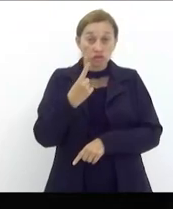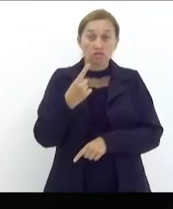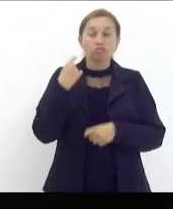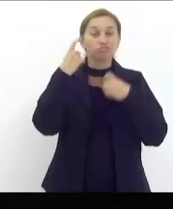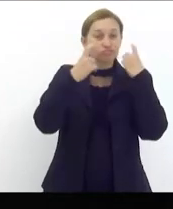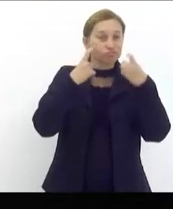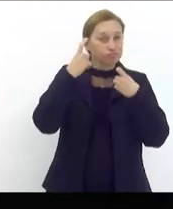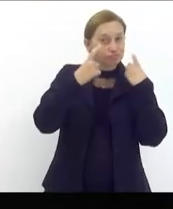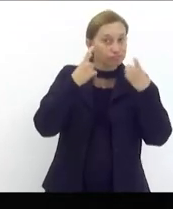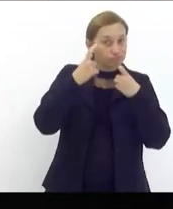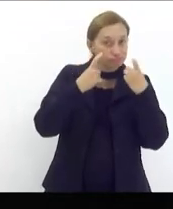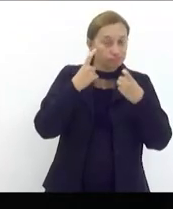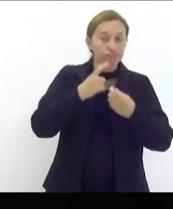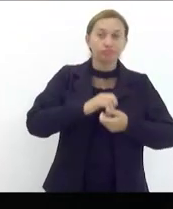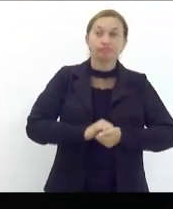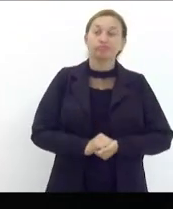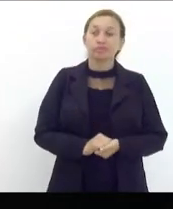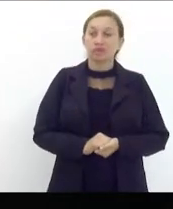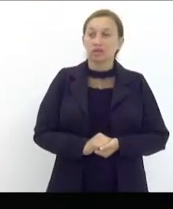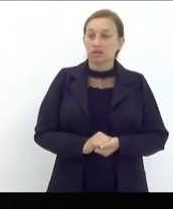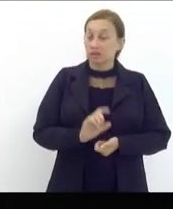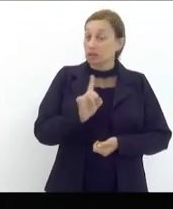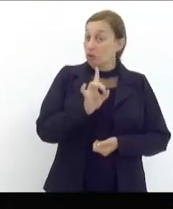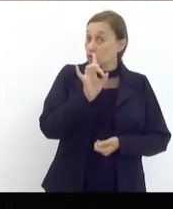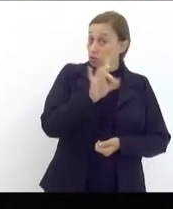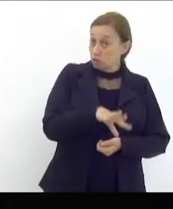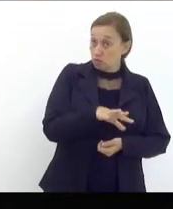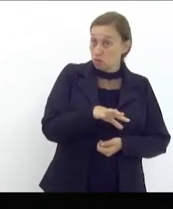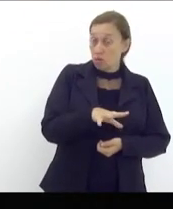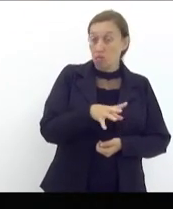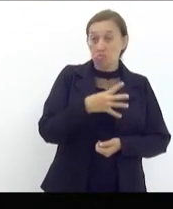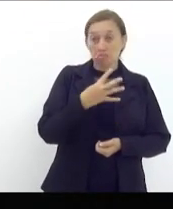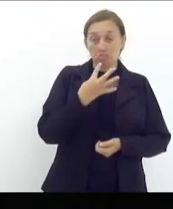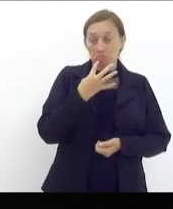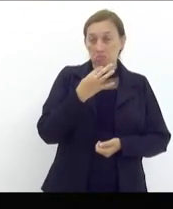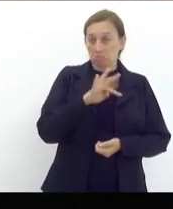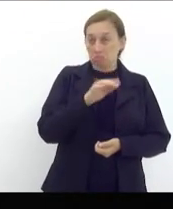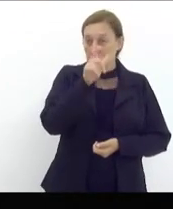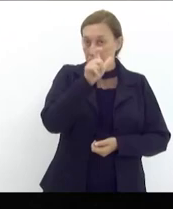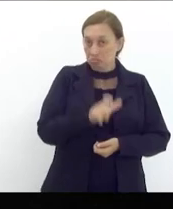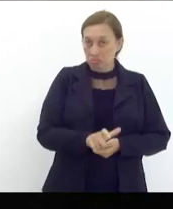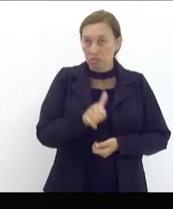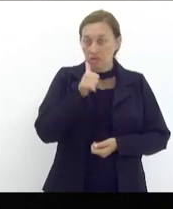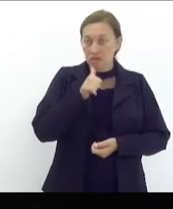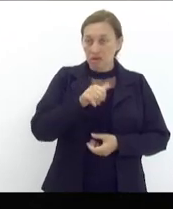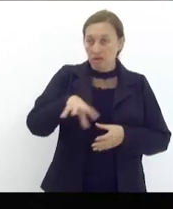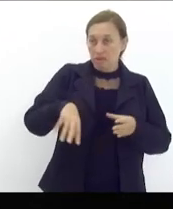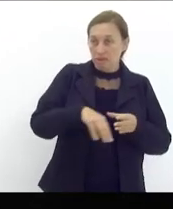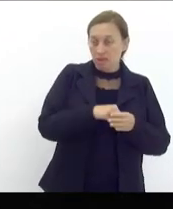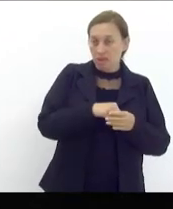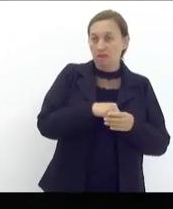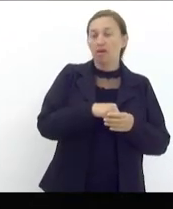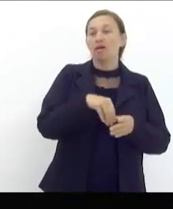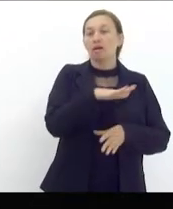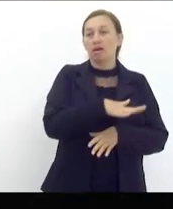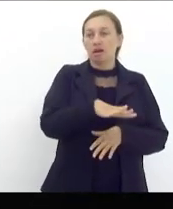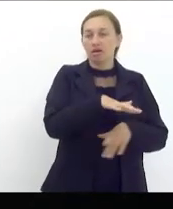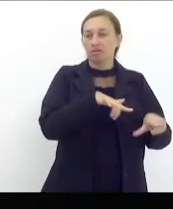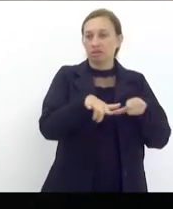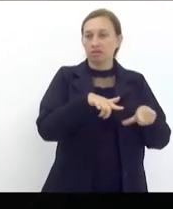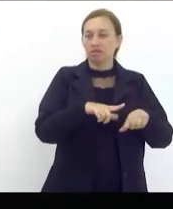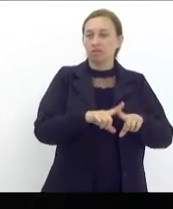preocupação a tentativa de não só não reconhecer essas mulheres no mercado de trabalho mas também da